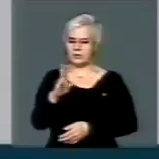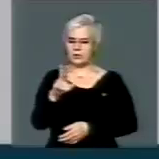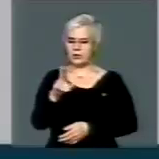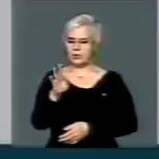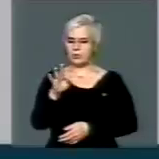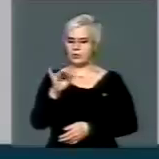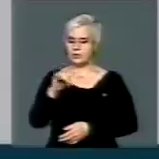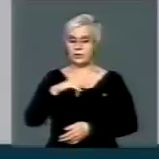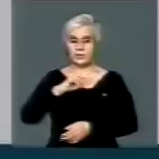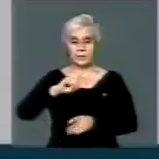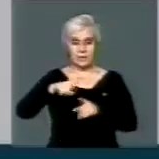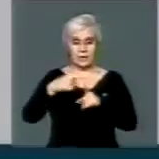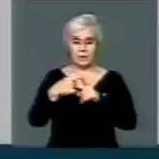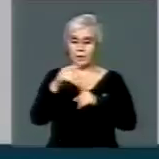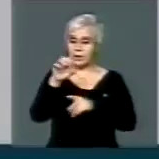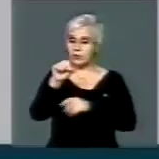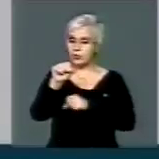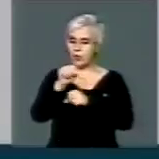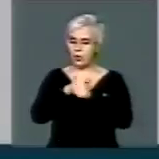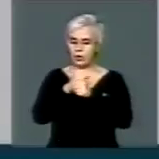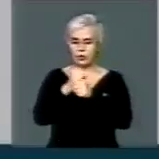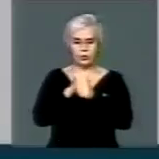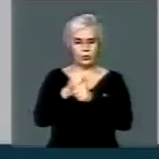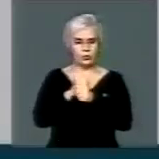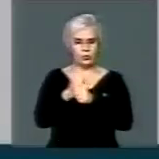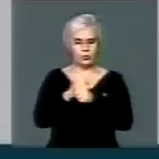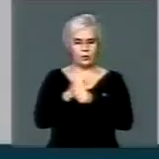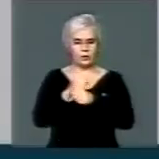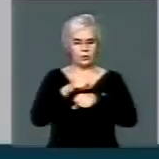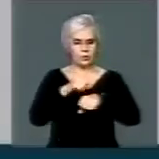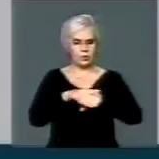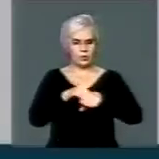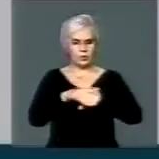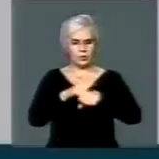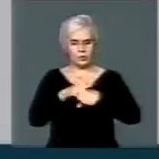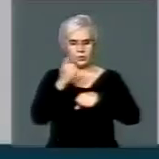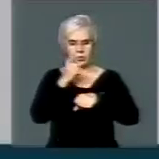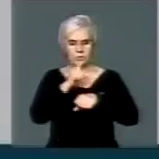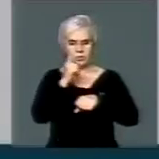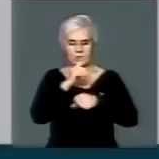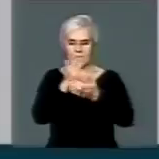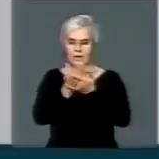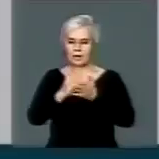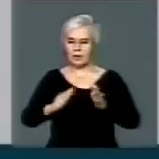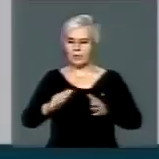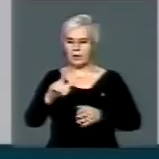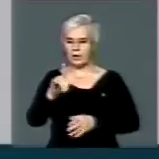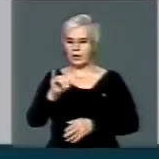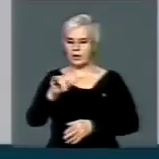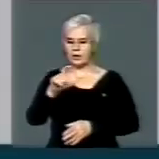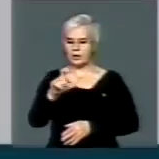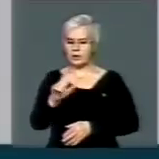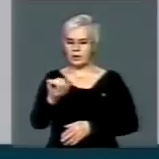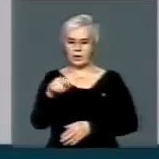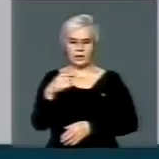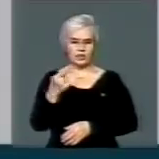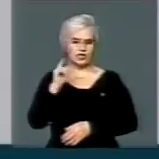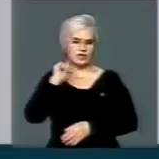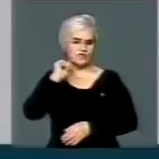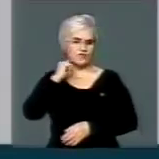oito anos o prazo de eliminação dos lixões, dos